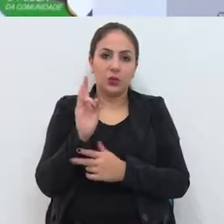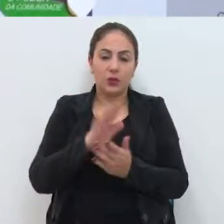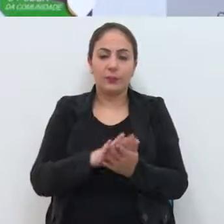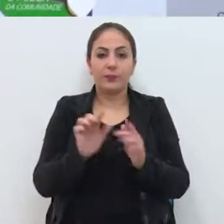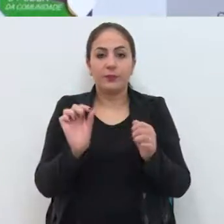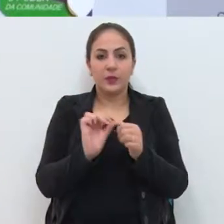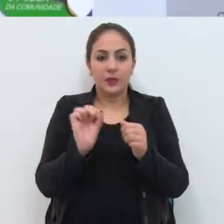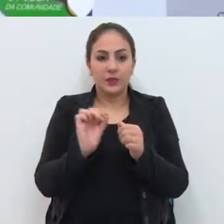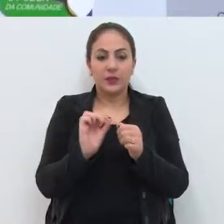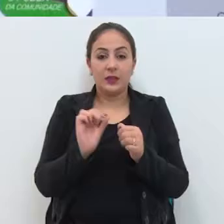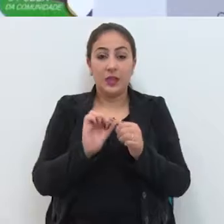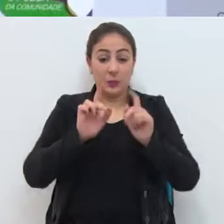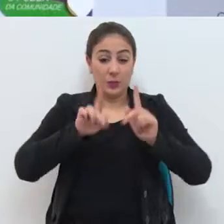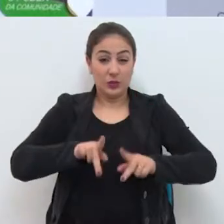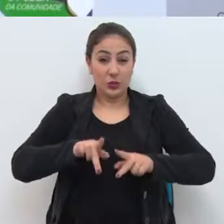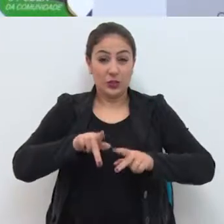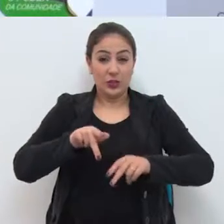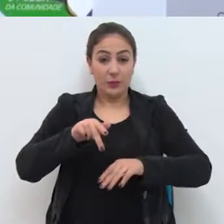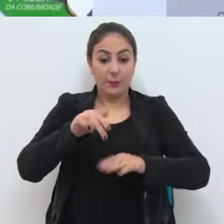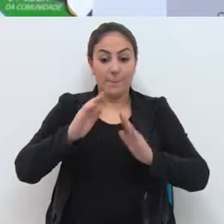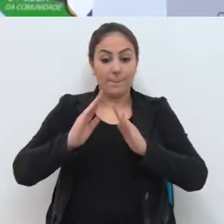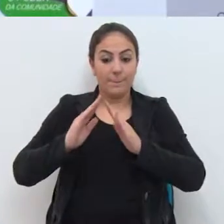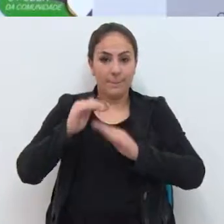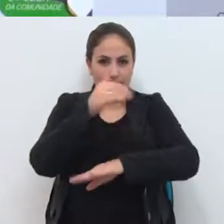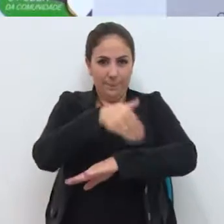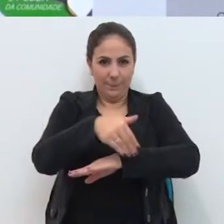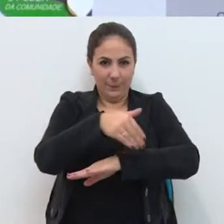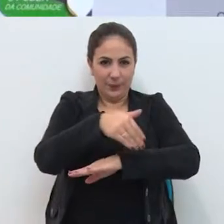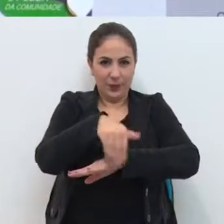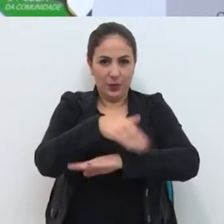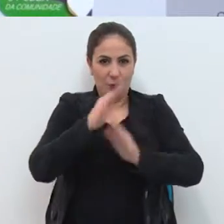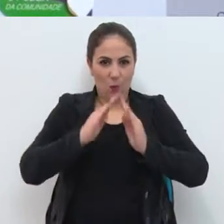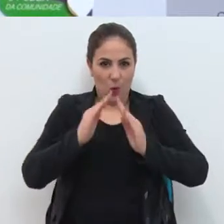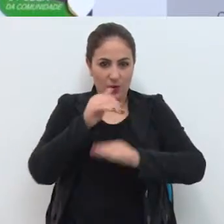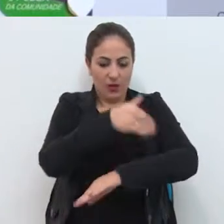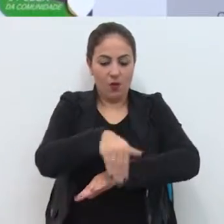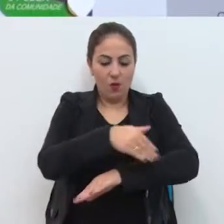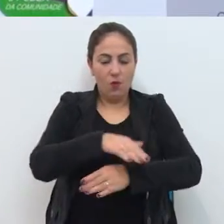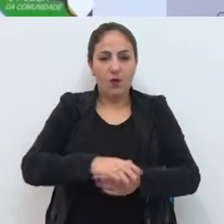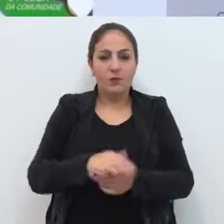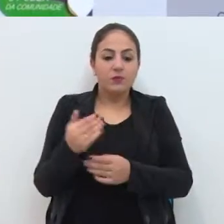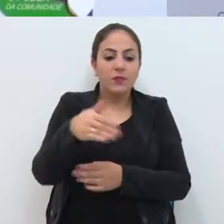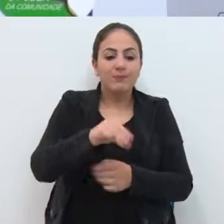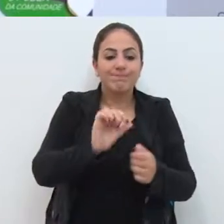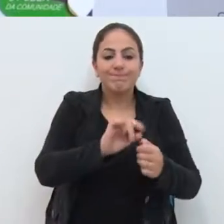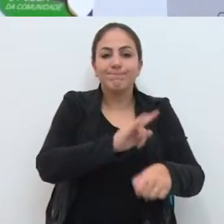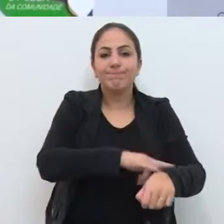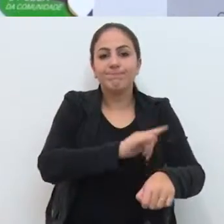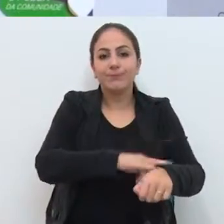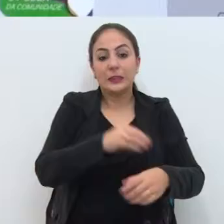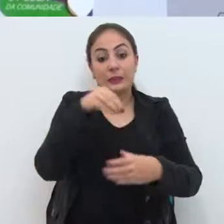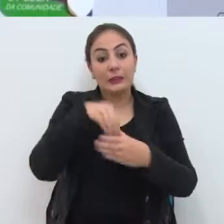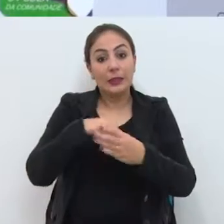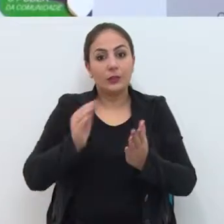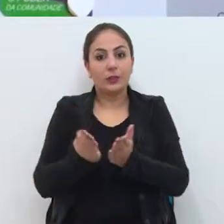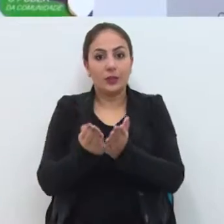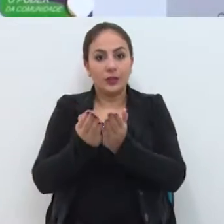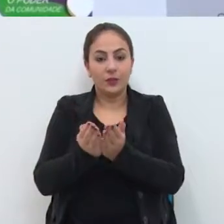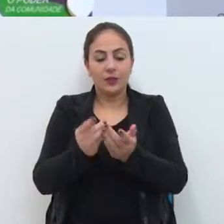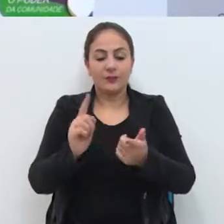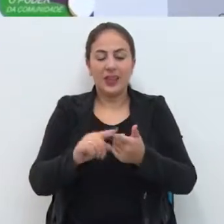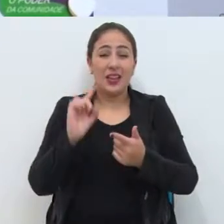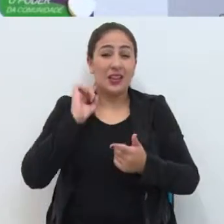moradores de ruas fazem as suas necessidades fisiológicas dentro da Caravela, levam lixo para dentro da Caravela, que já colocaram até fogo